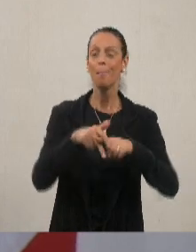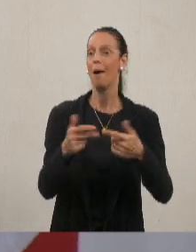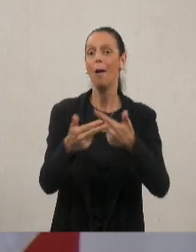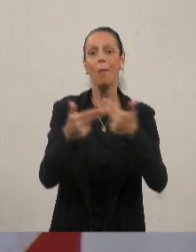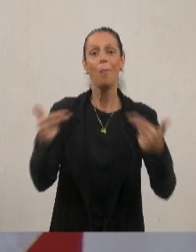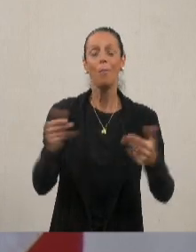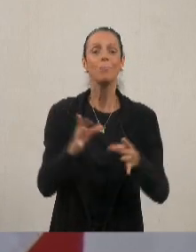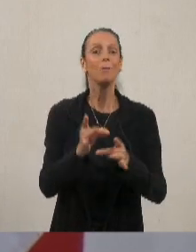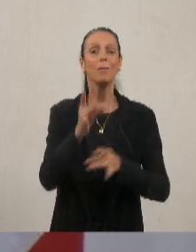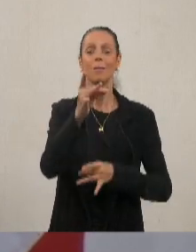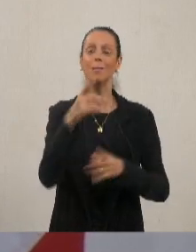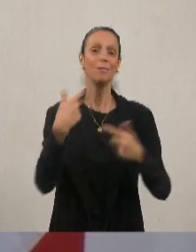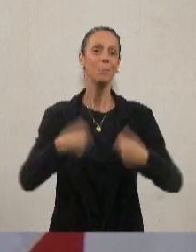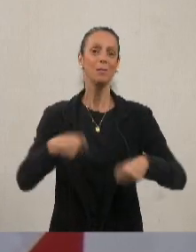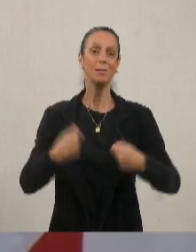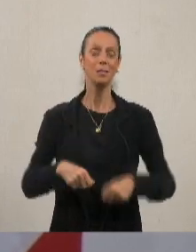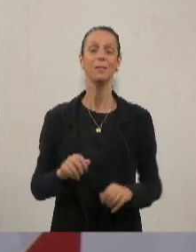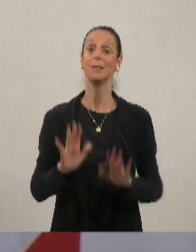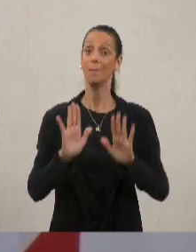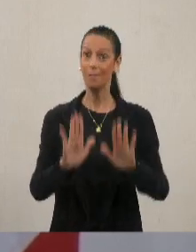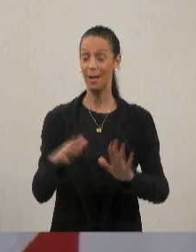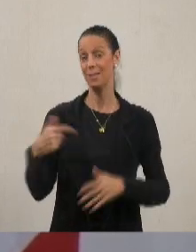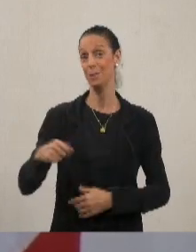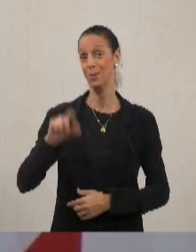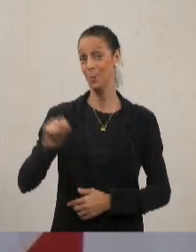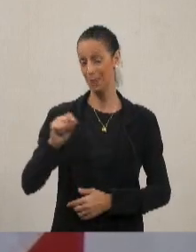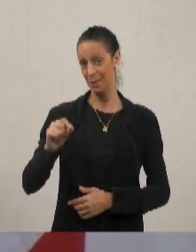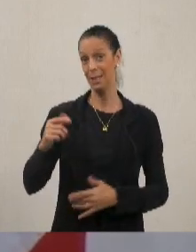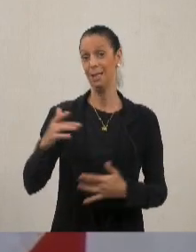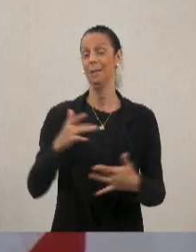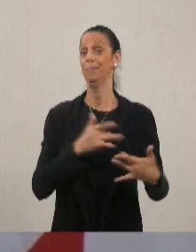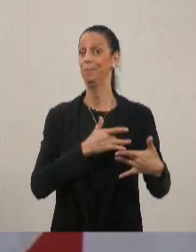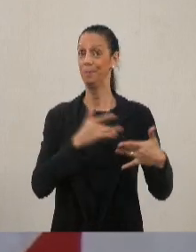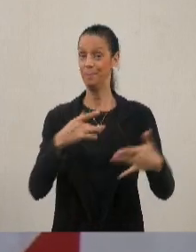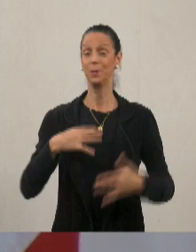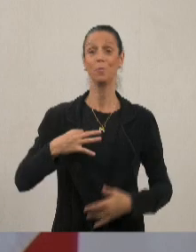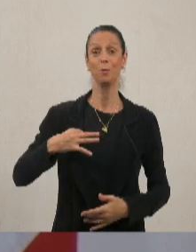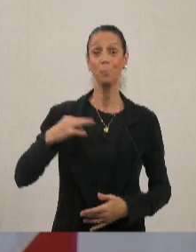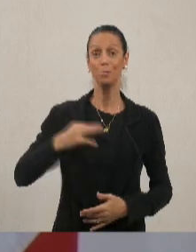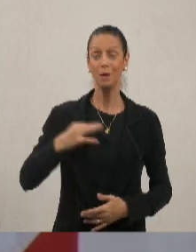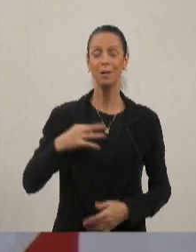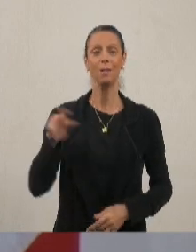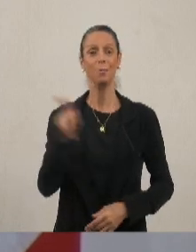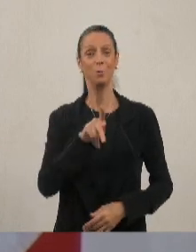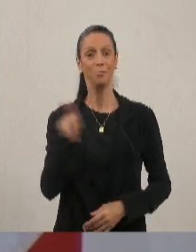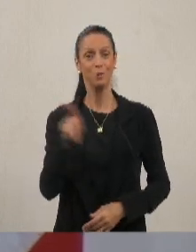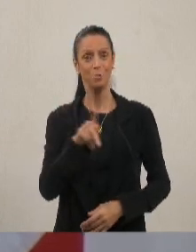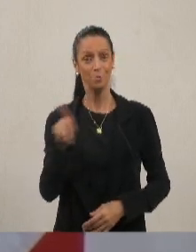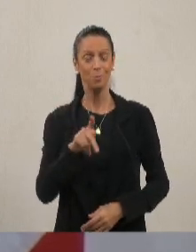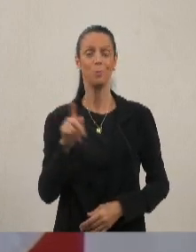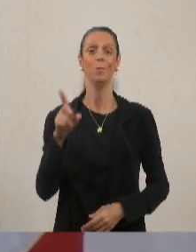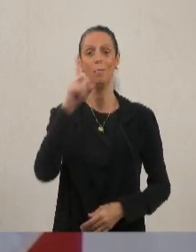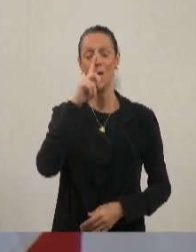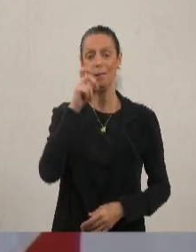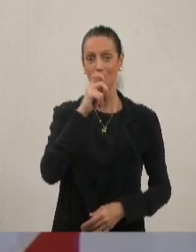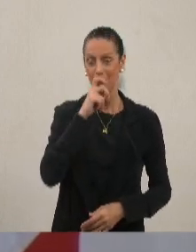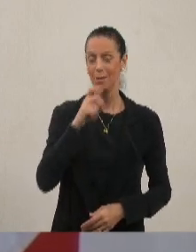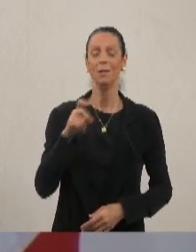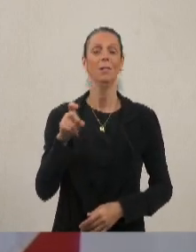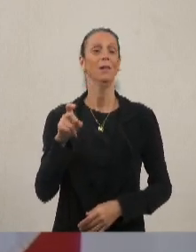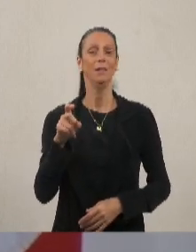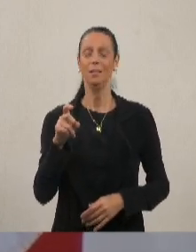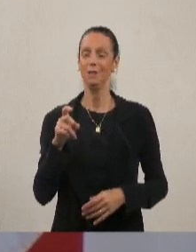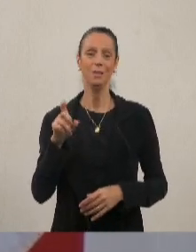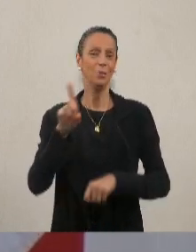tem que ter voluntário. Está aqui, isso aí é uma coisa que não aparece, mas meu parabéns a todos os voluntários. Sr.